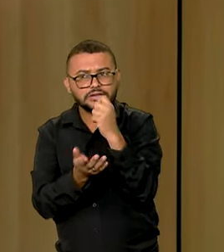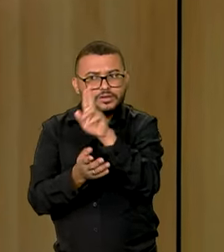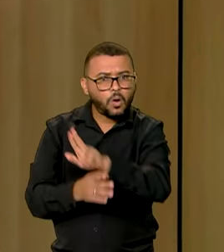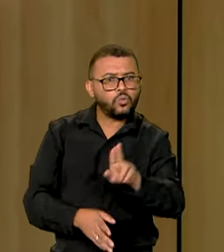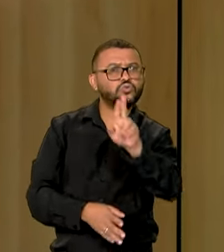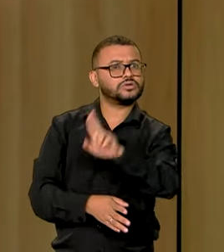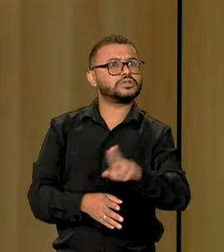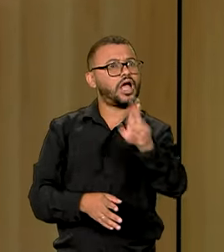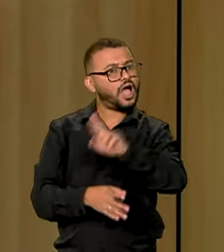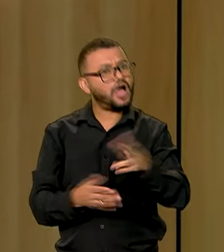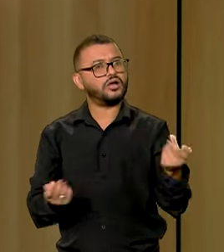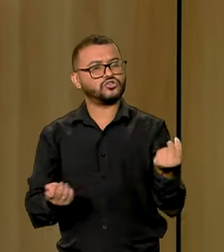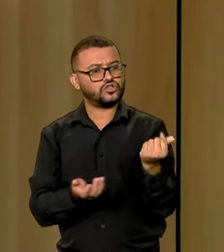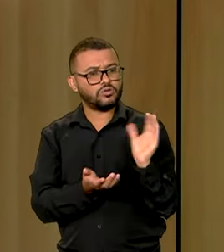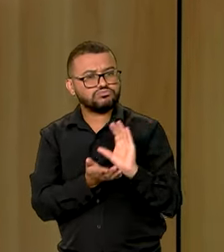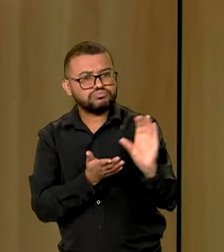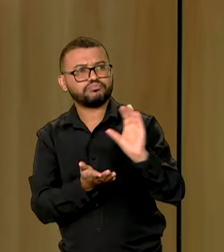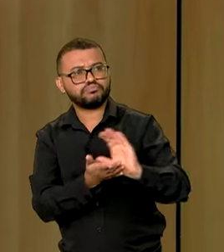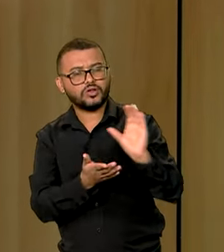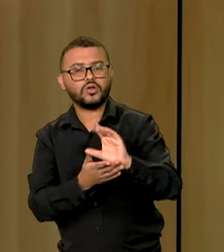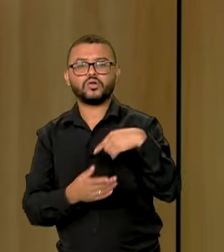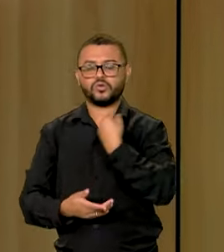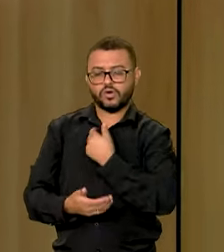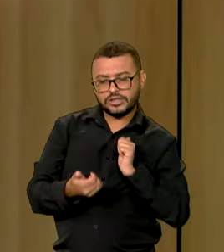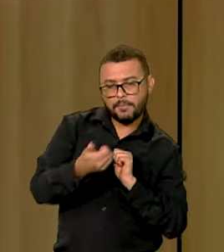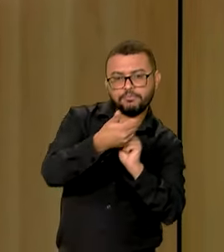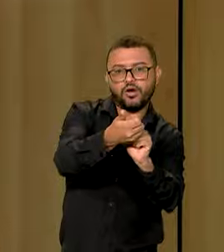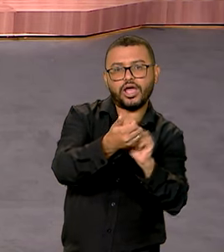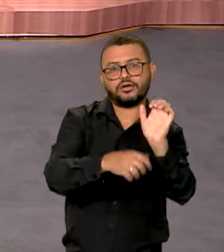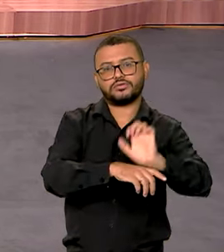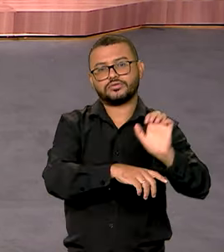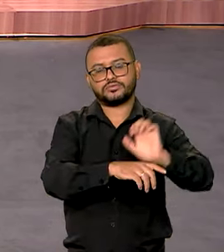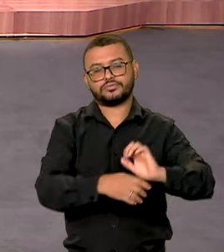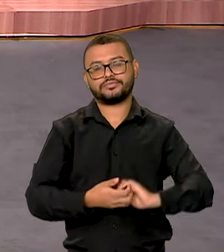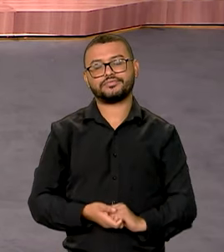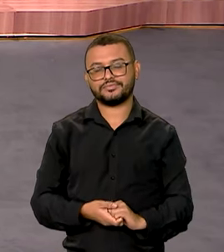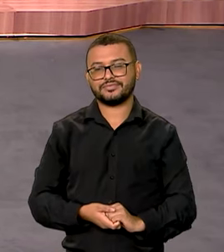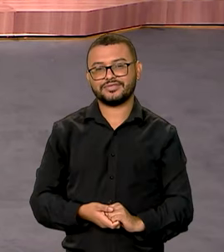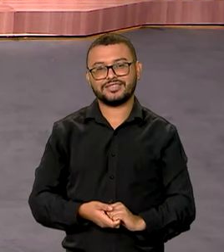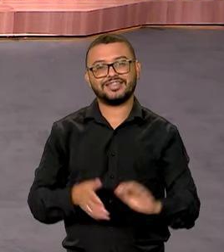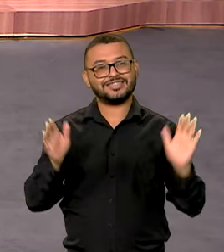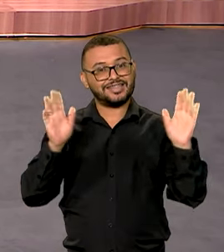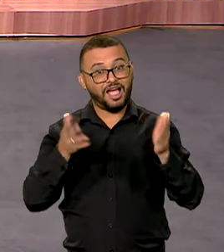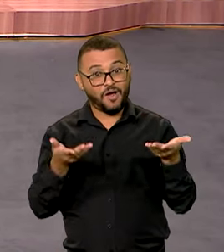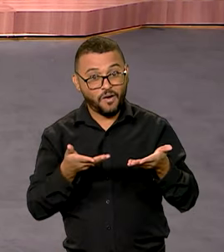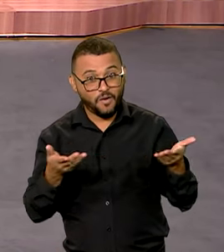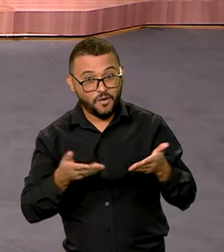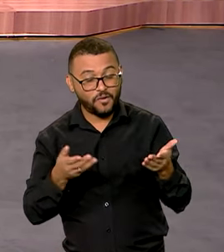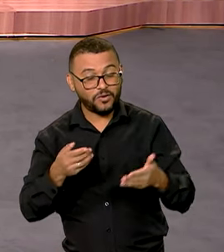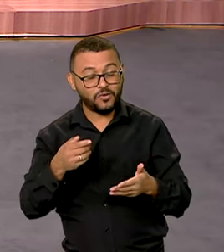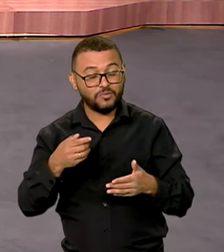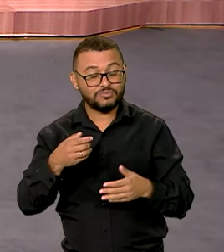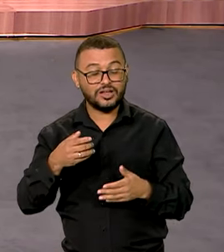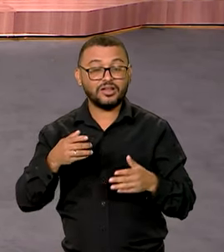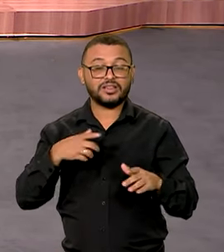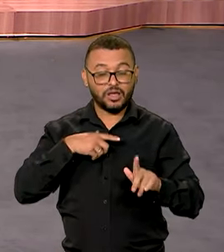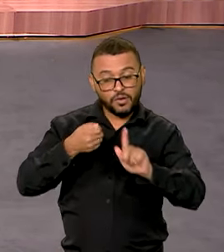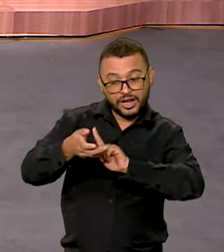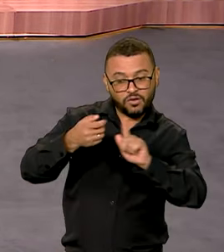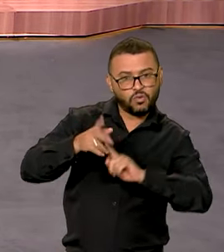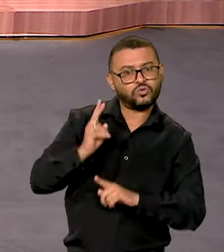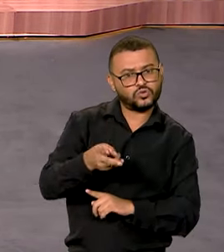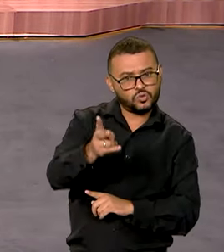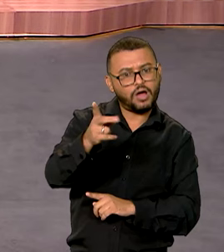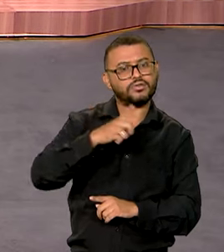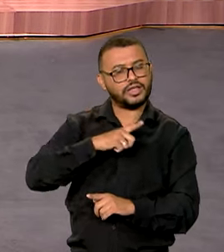executados e que serão com a nossa consultoria em parceria com os estados. É isso, Brasil em Dia fica por aqui, mas o Canal Gov segue